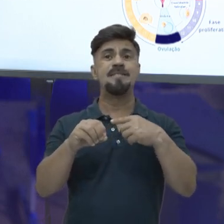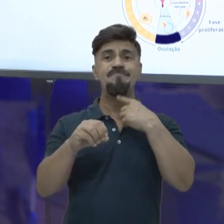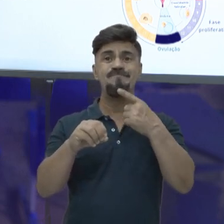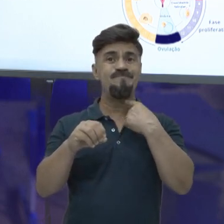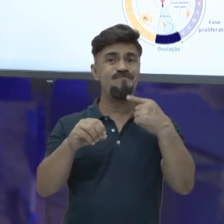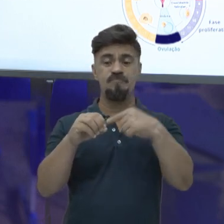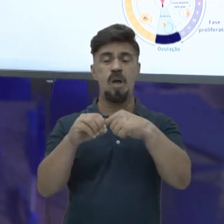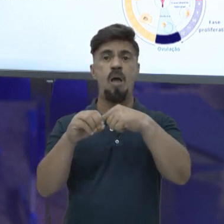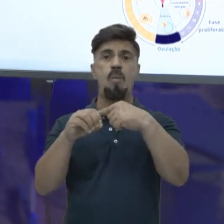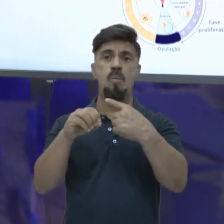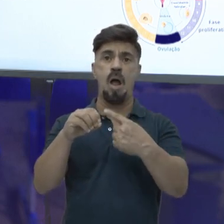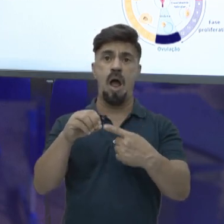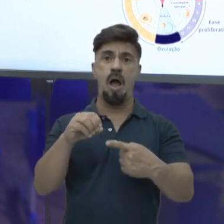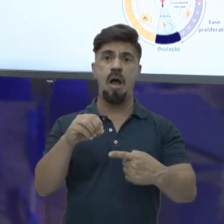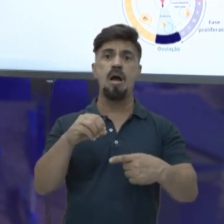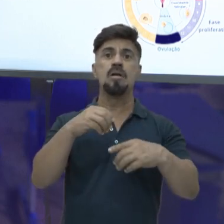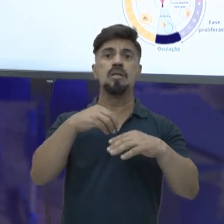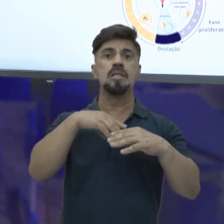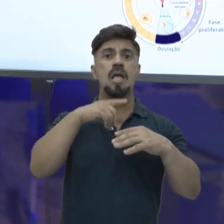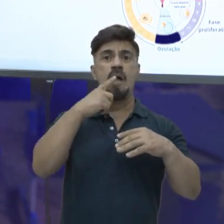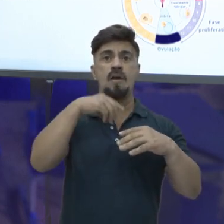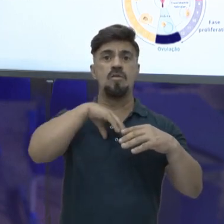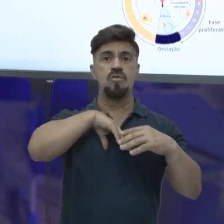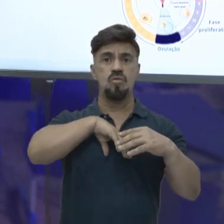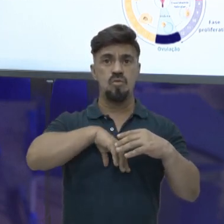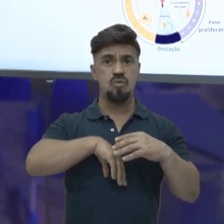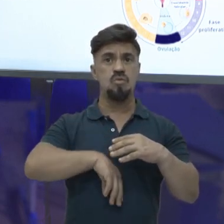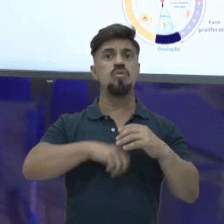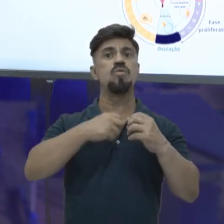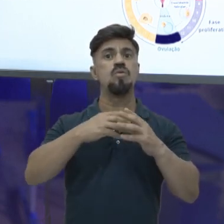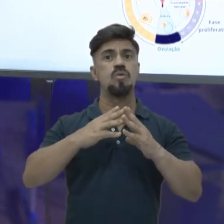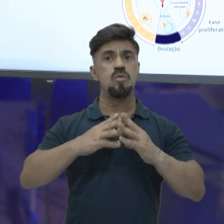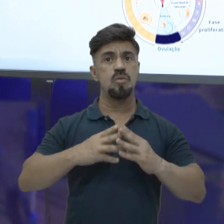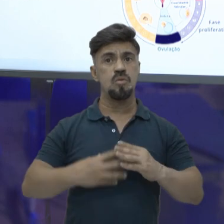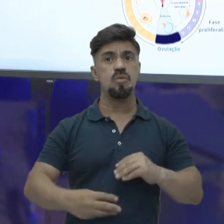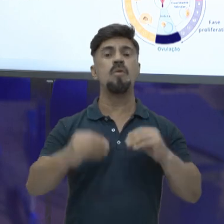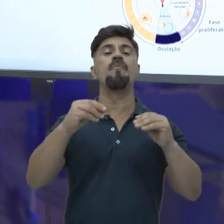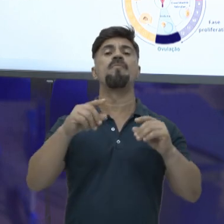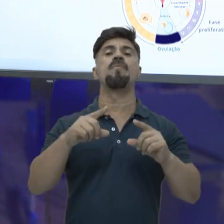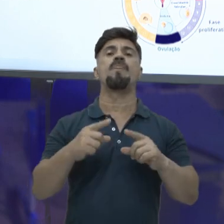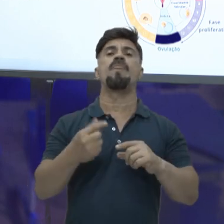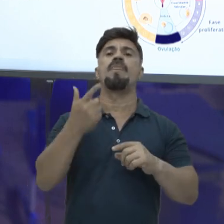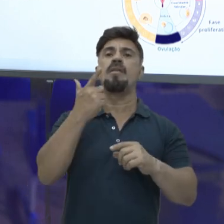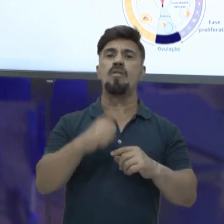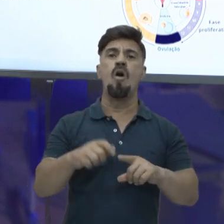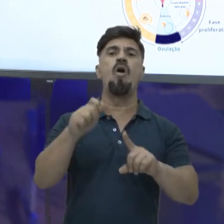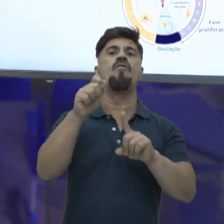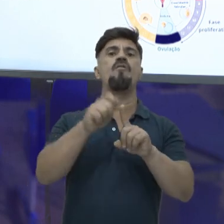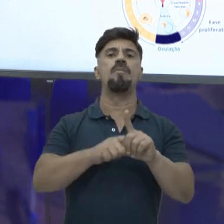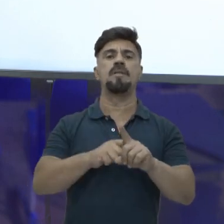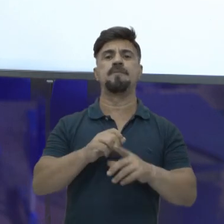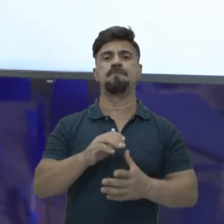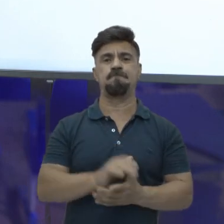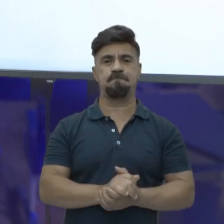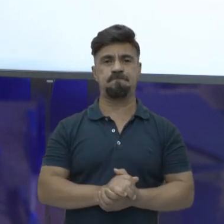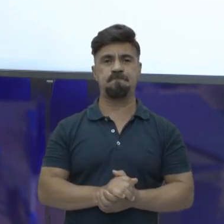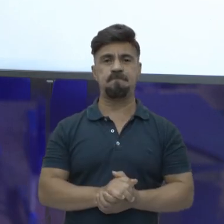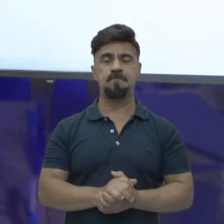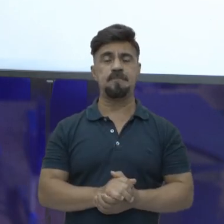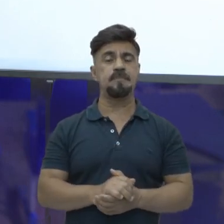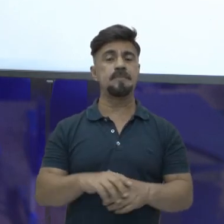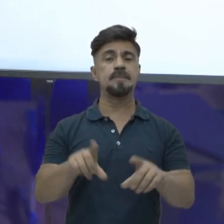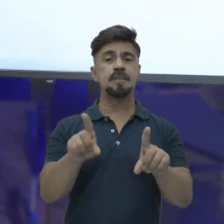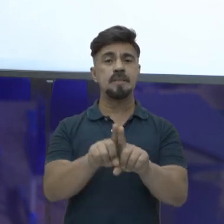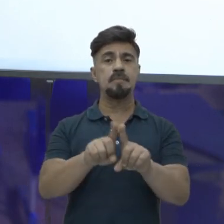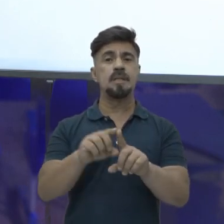aí a gente começa de novo esse processo, começa de novo todo o amadurecimento desse óvulo no corpo da menina. Outra